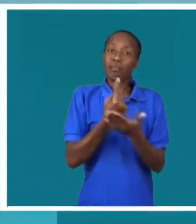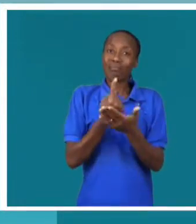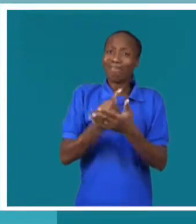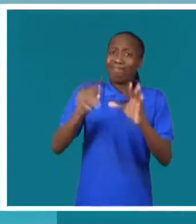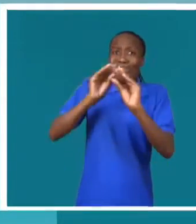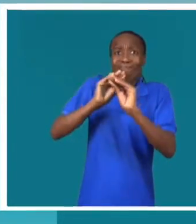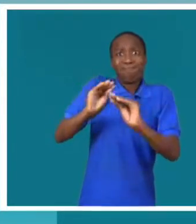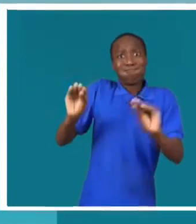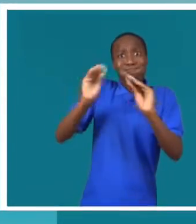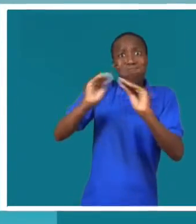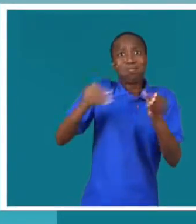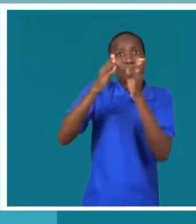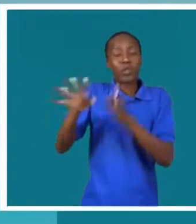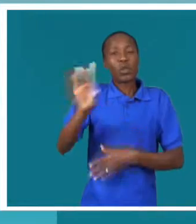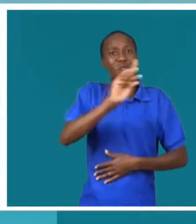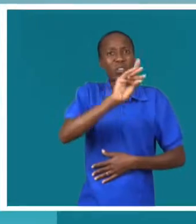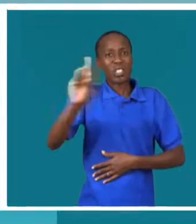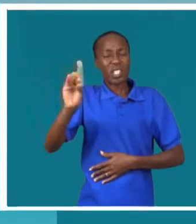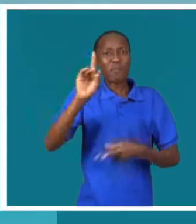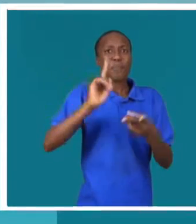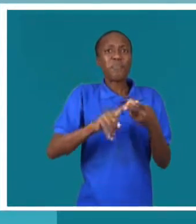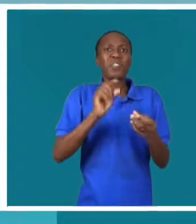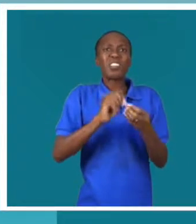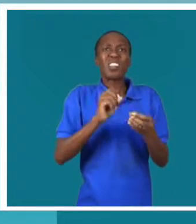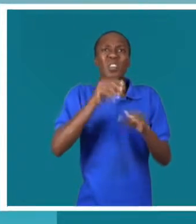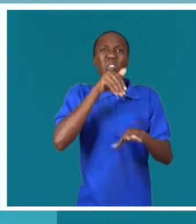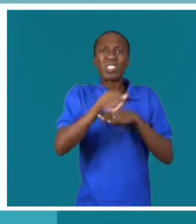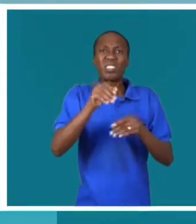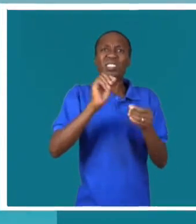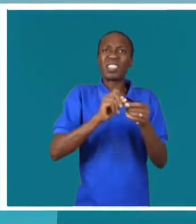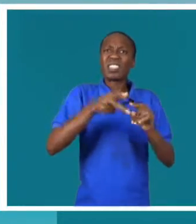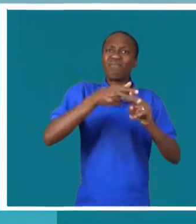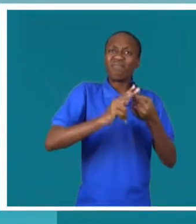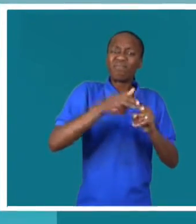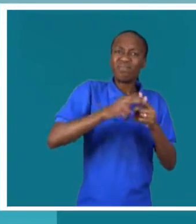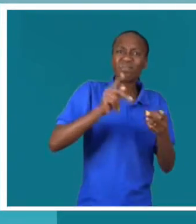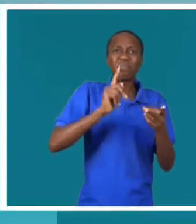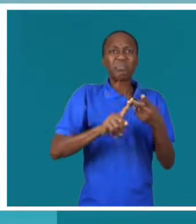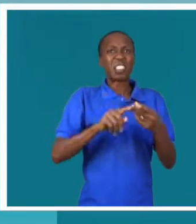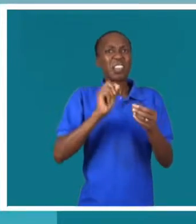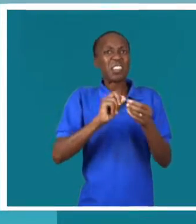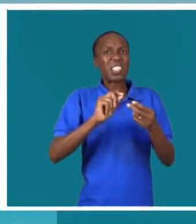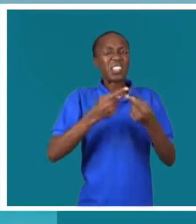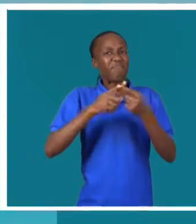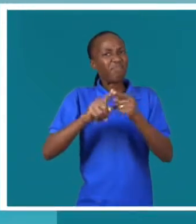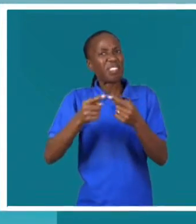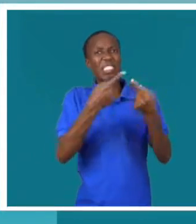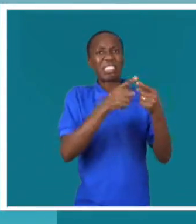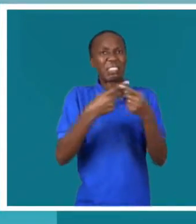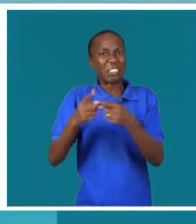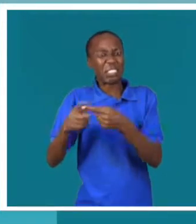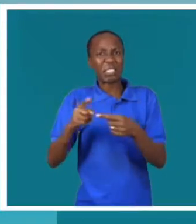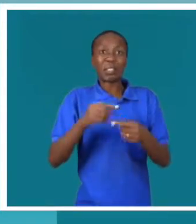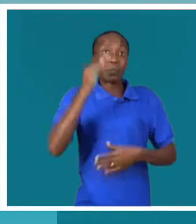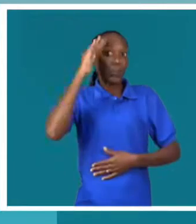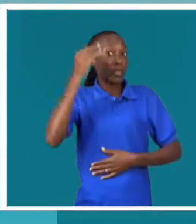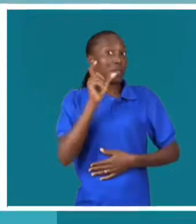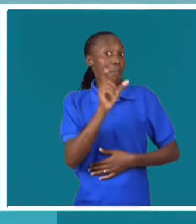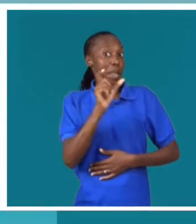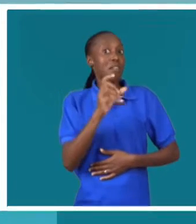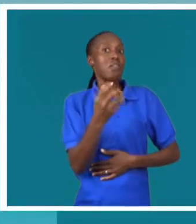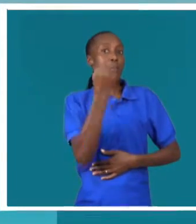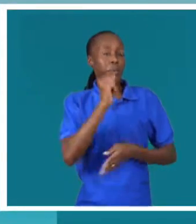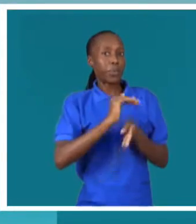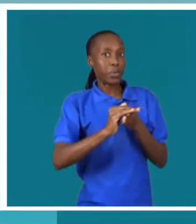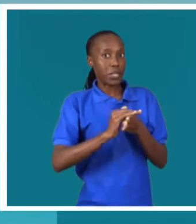deficiência e não continuar nesta situação de sapataria, latoaria, cestaria, por aí assim, não sei se o termo é